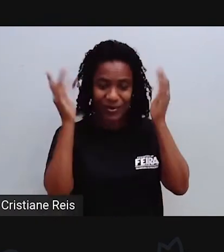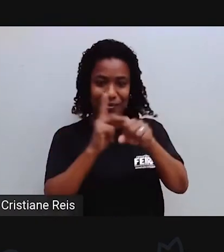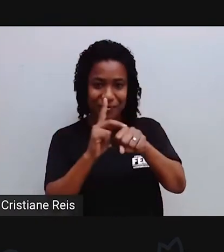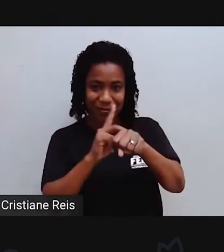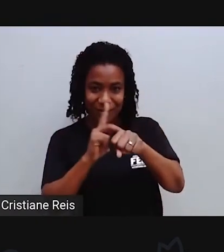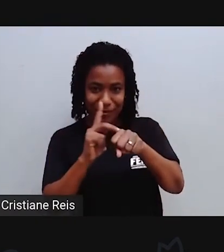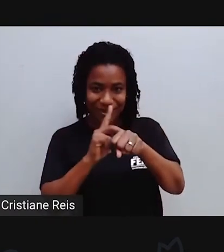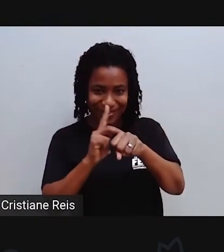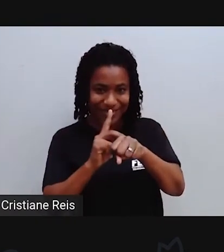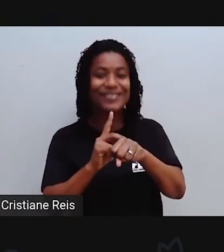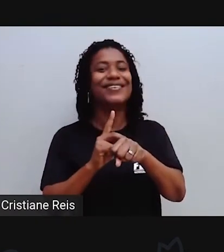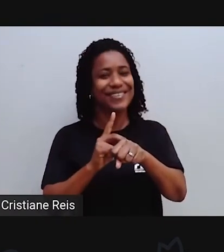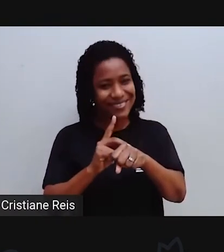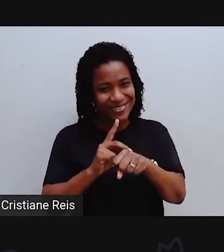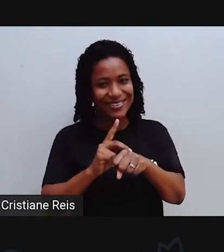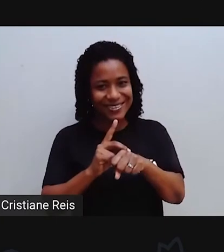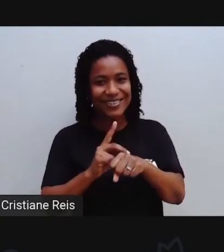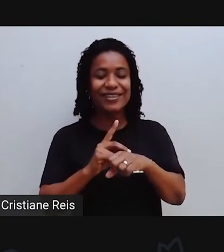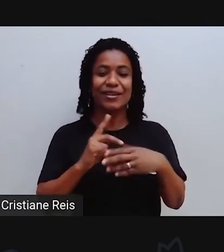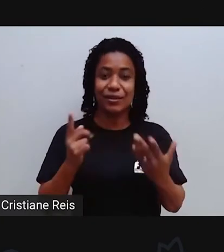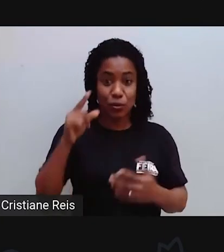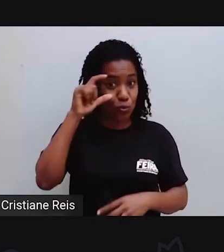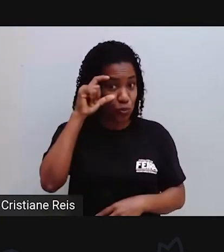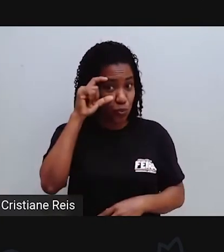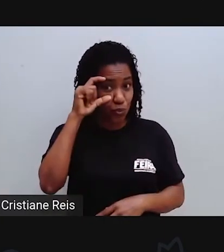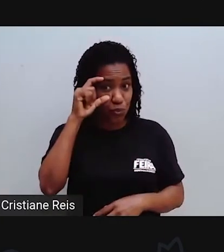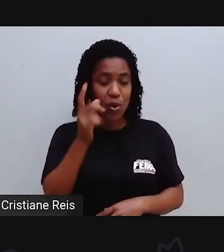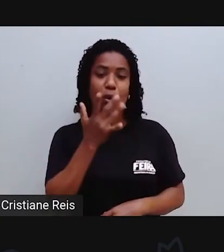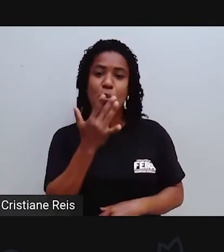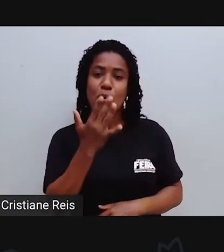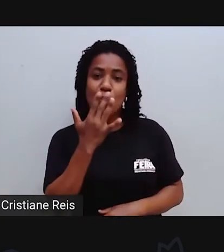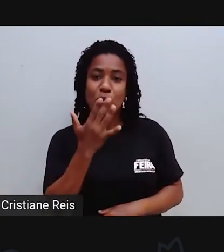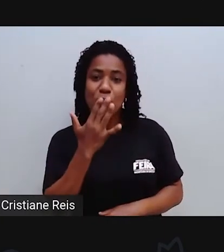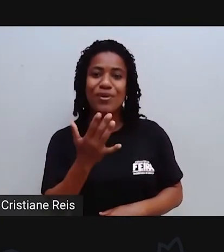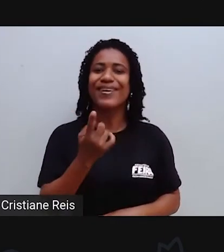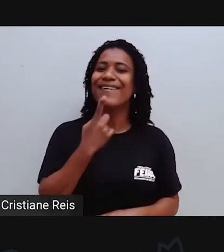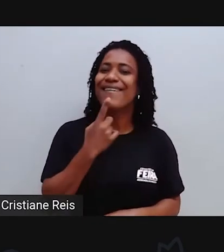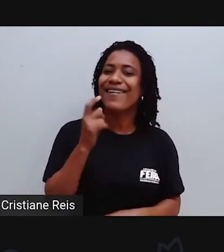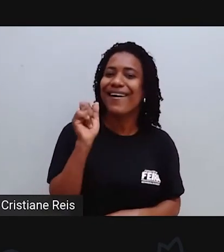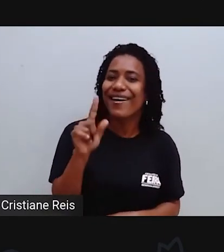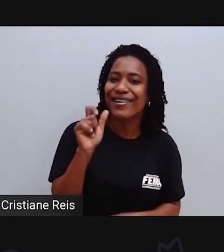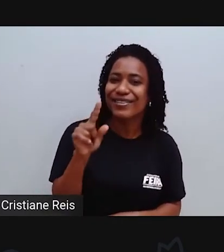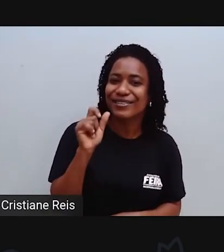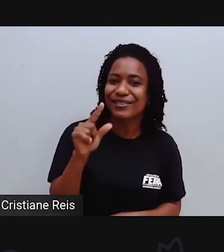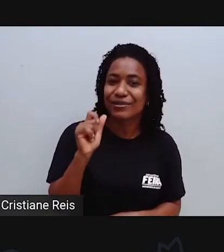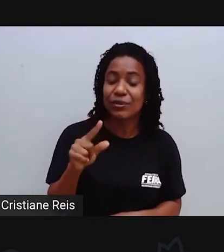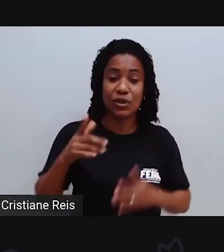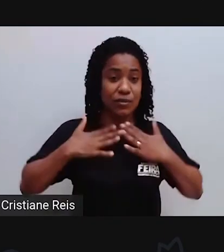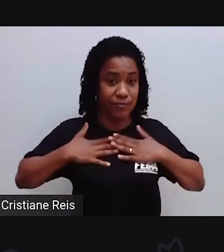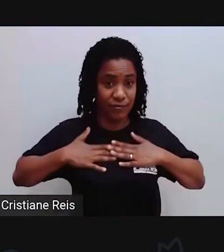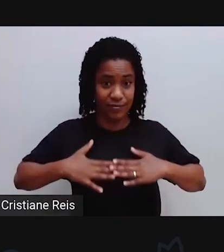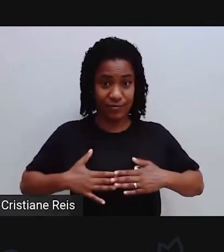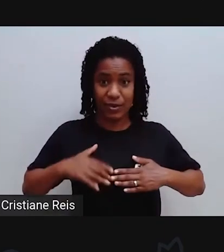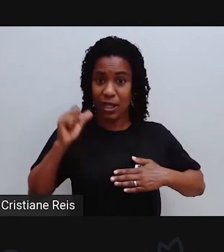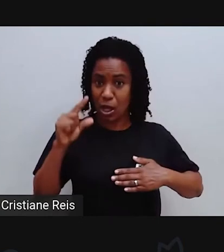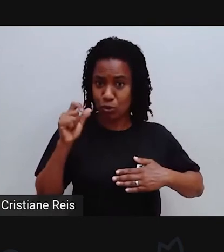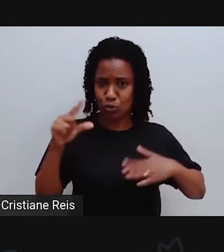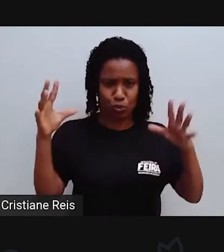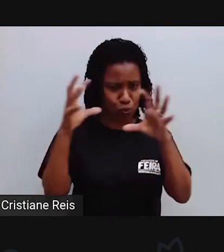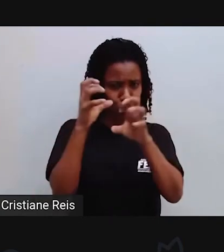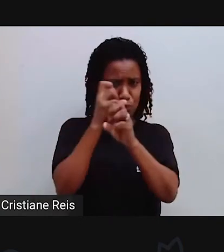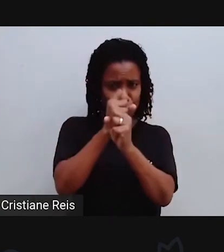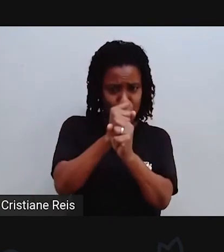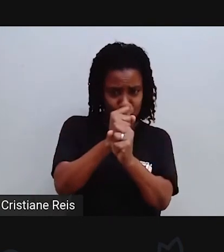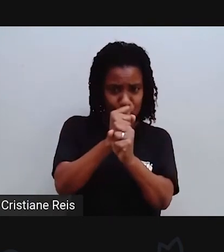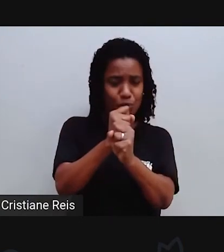no momento, uso óculos de armação azul, estou vestindo uma camisa azul marinho, aquele azul bem